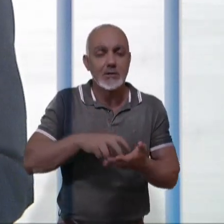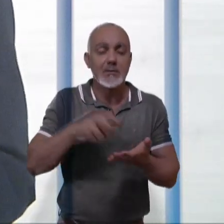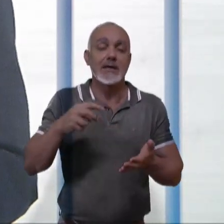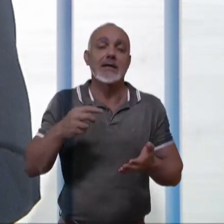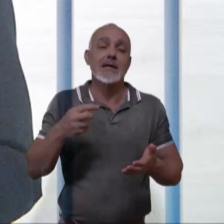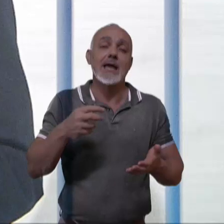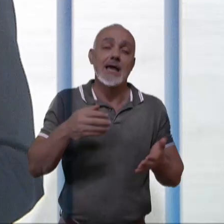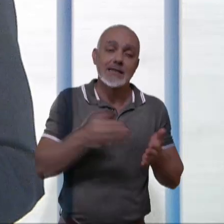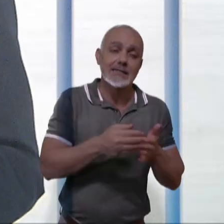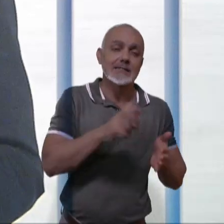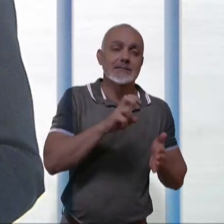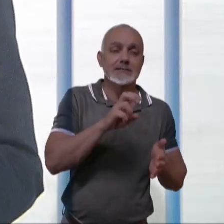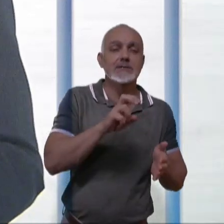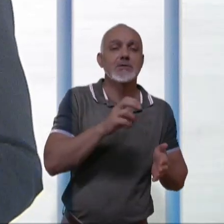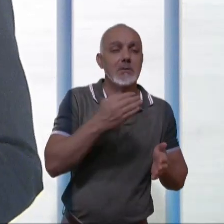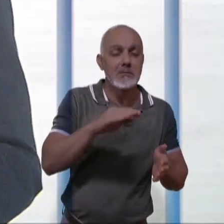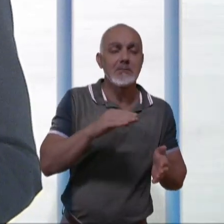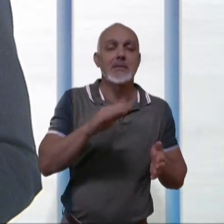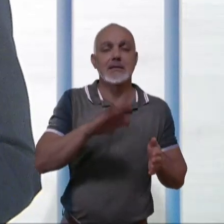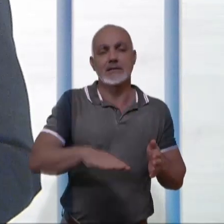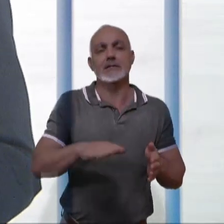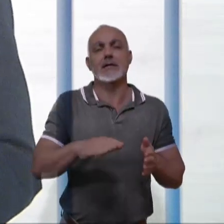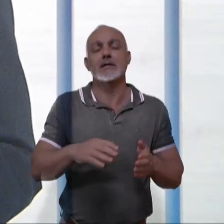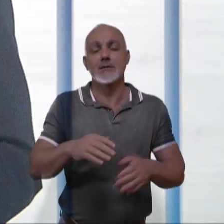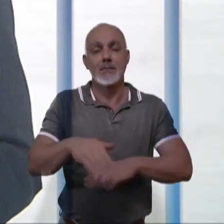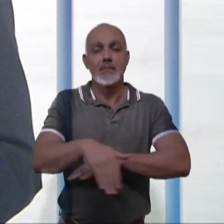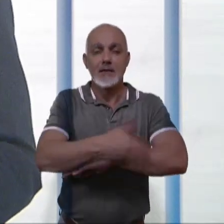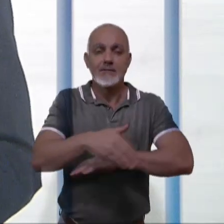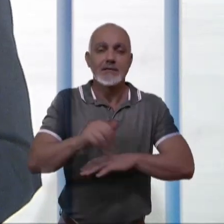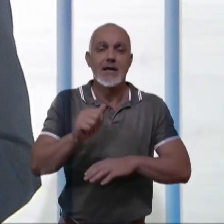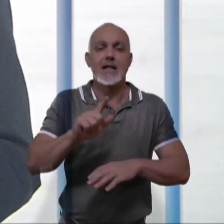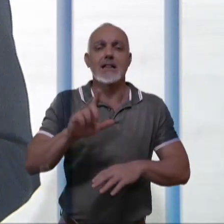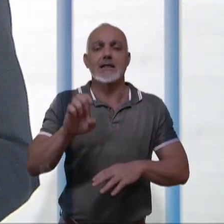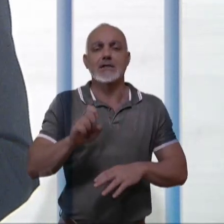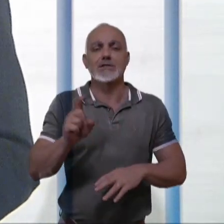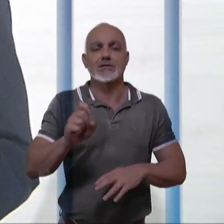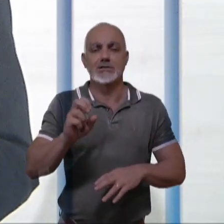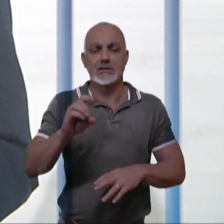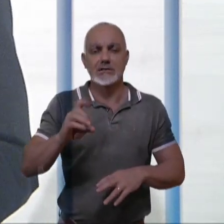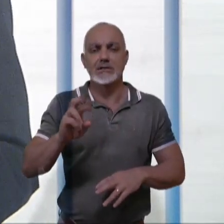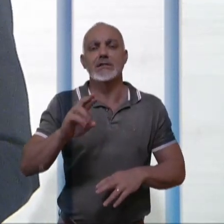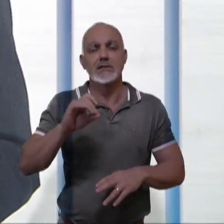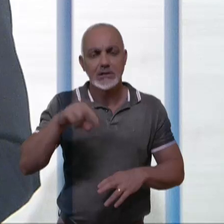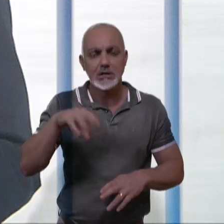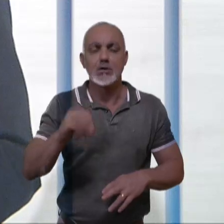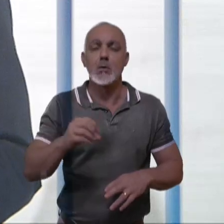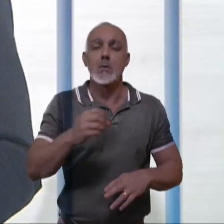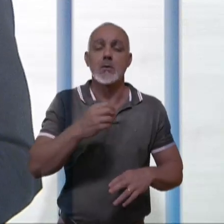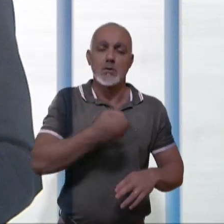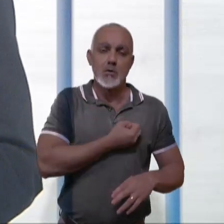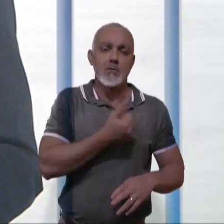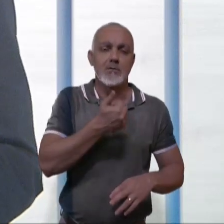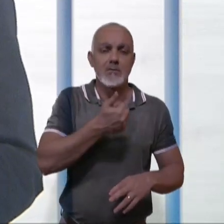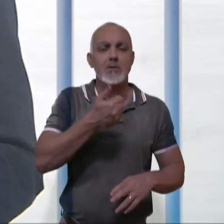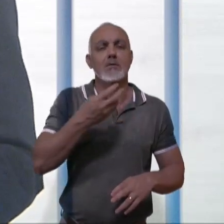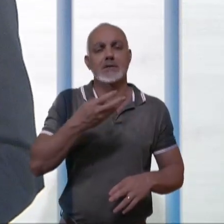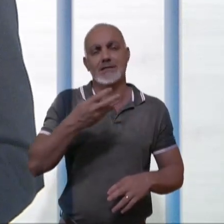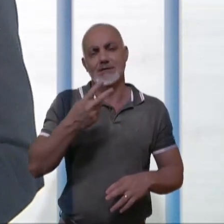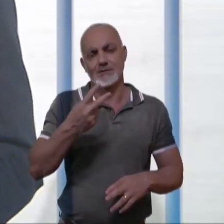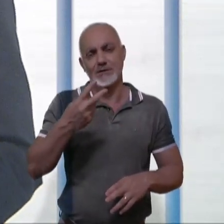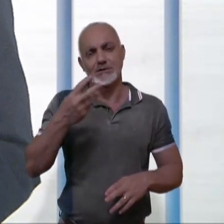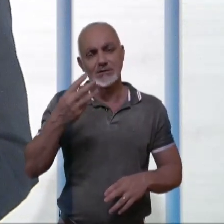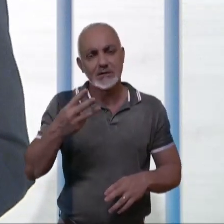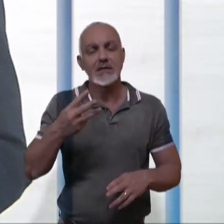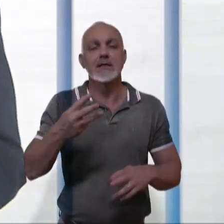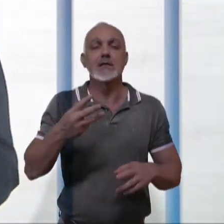segunda à sexta-feira. Está localizada na Avenida Alexandrino Alves Vieira, número 1423, no